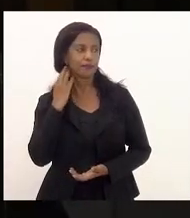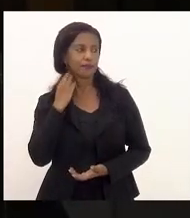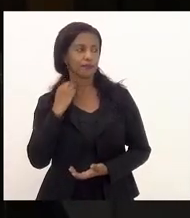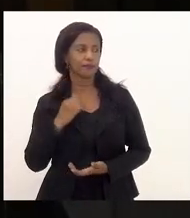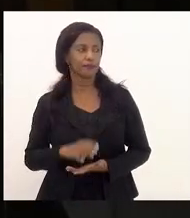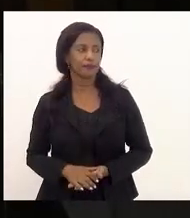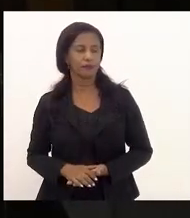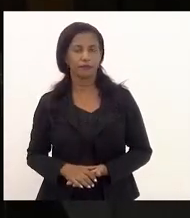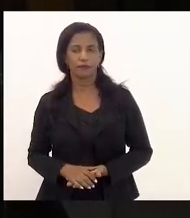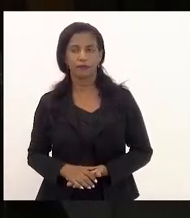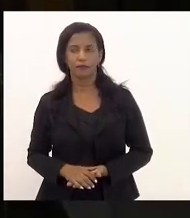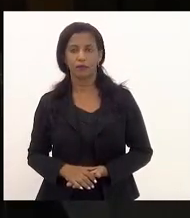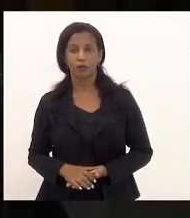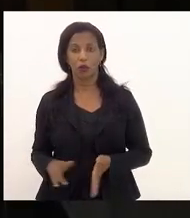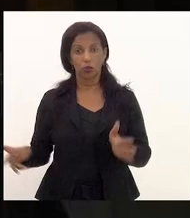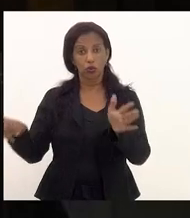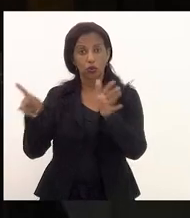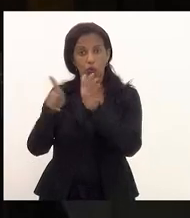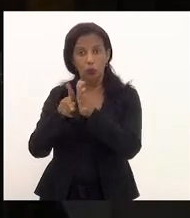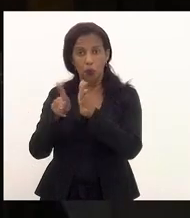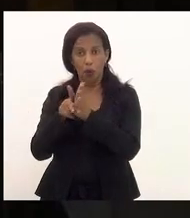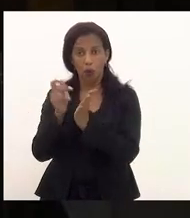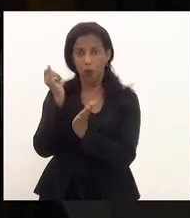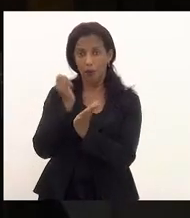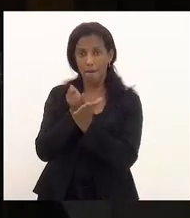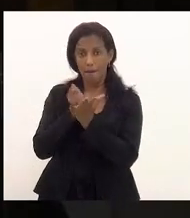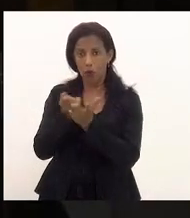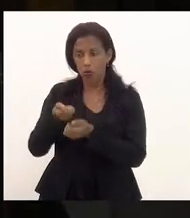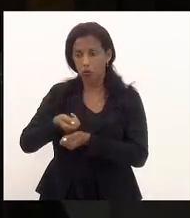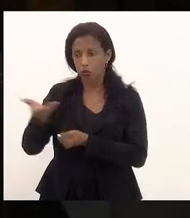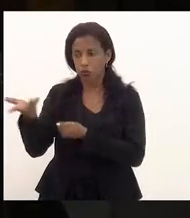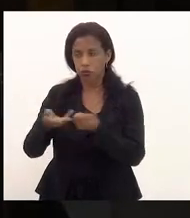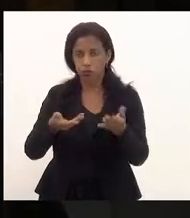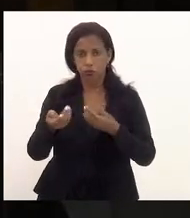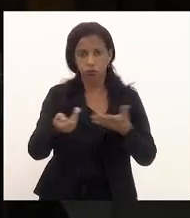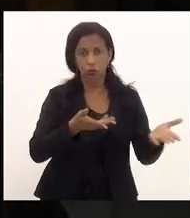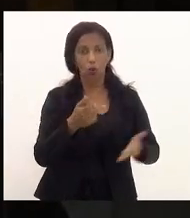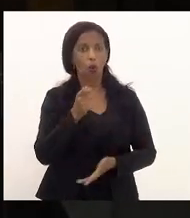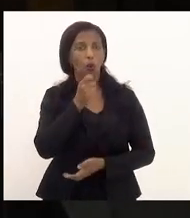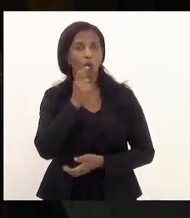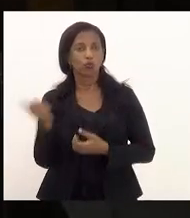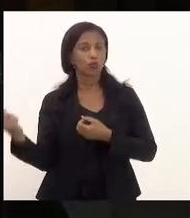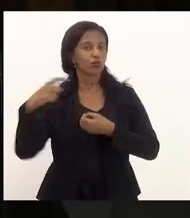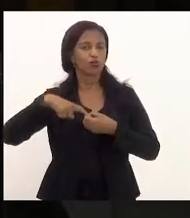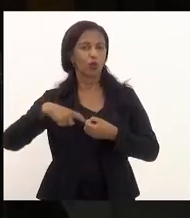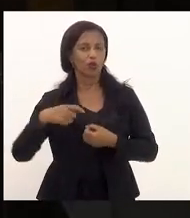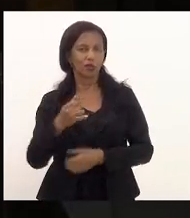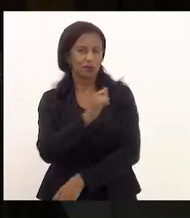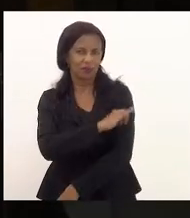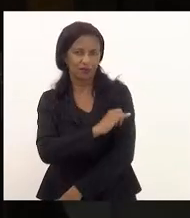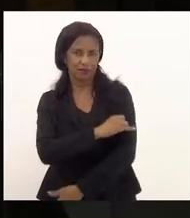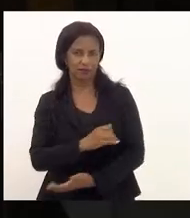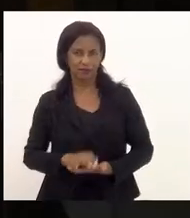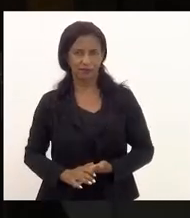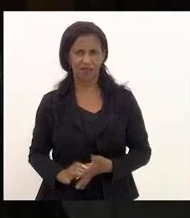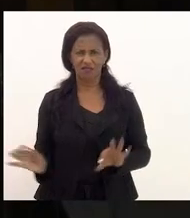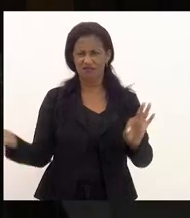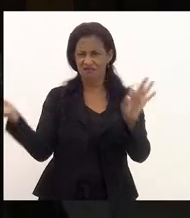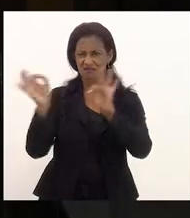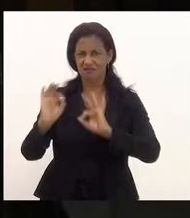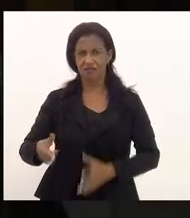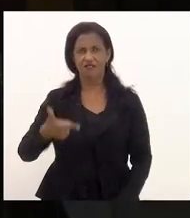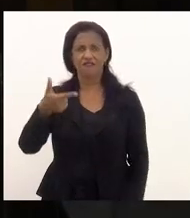redistribuição dos próprios impostos, onde a gente não retorna para o Rio de Janeiro nem